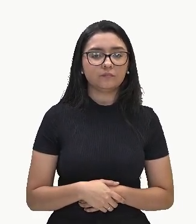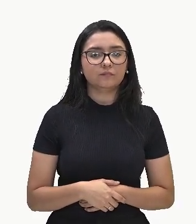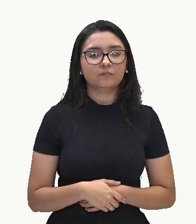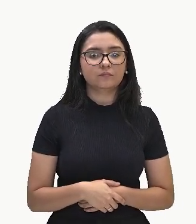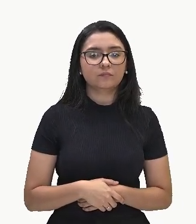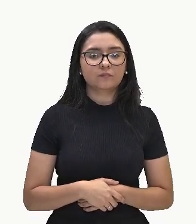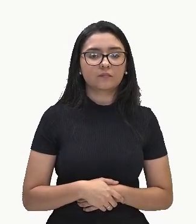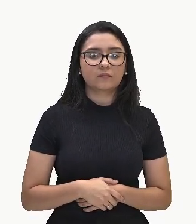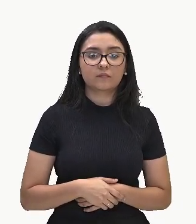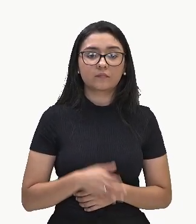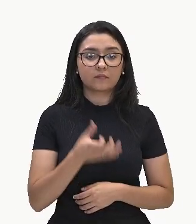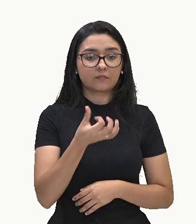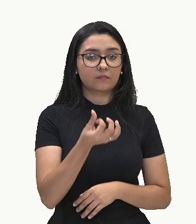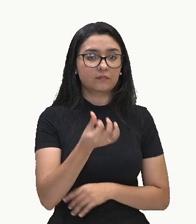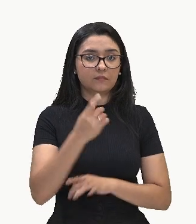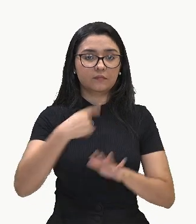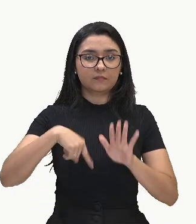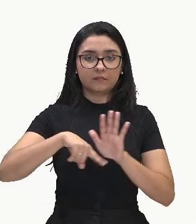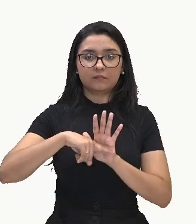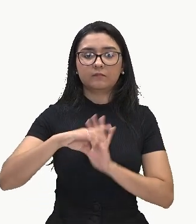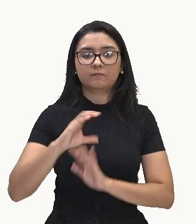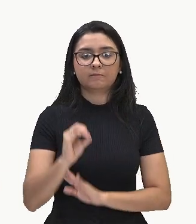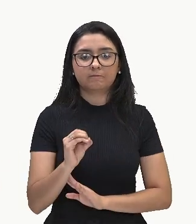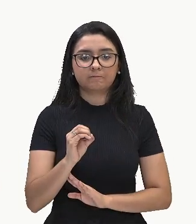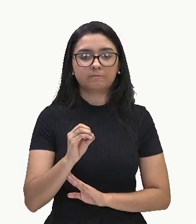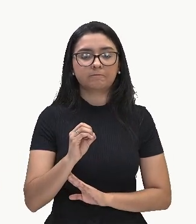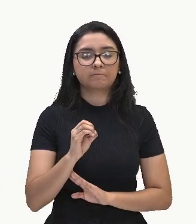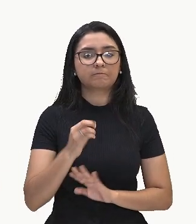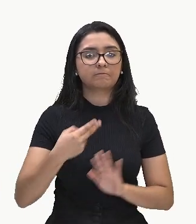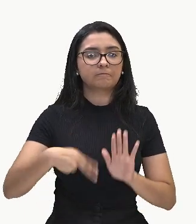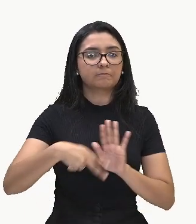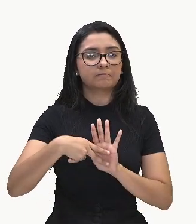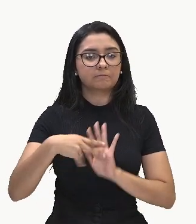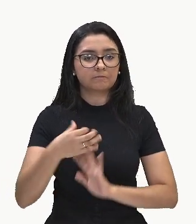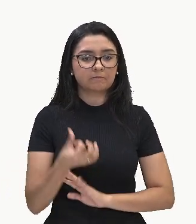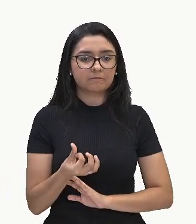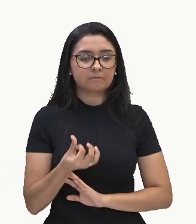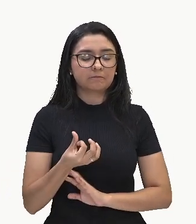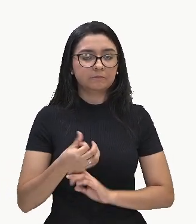E 6 menos 0, 6. Ok?